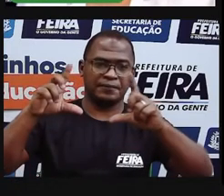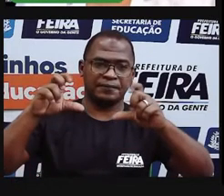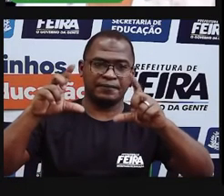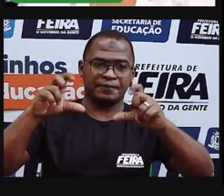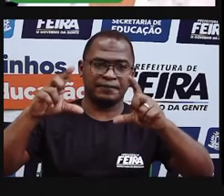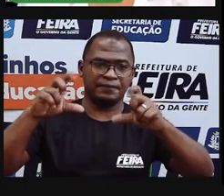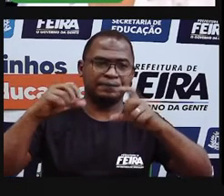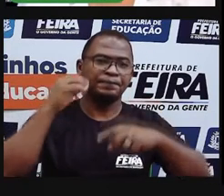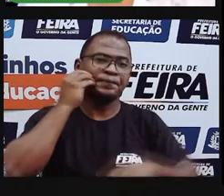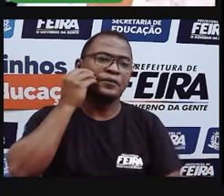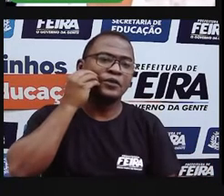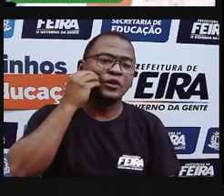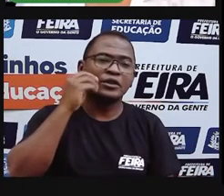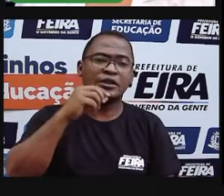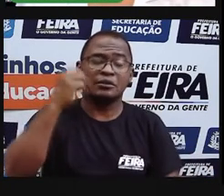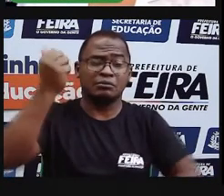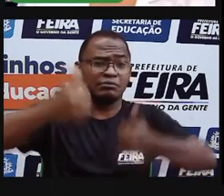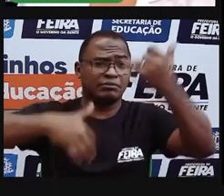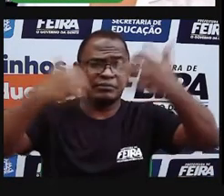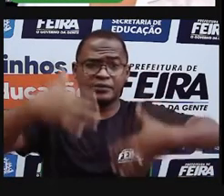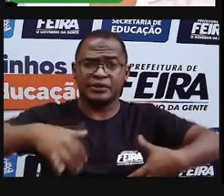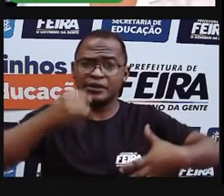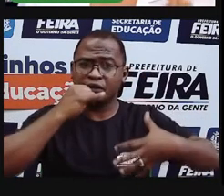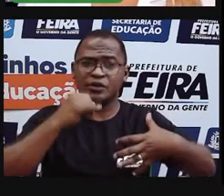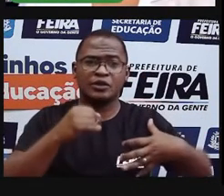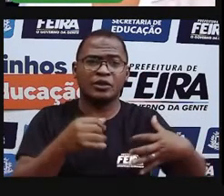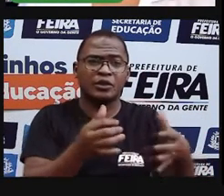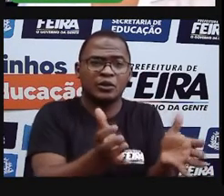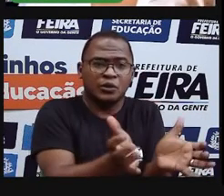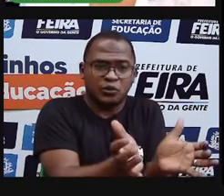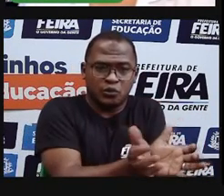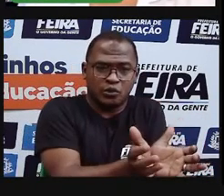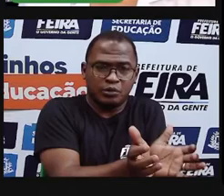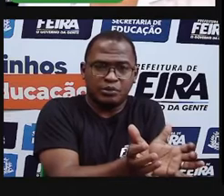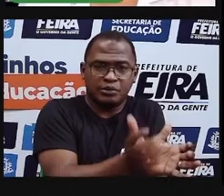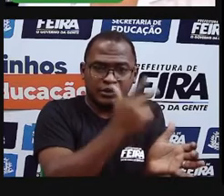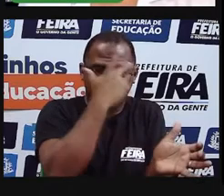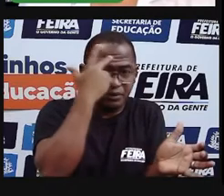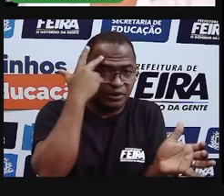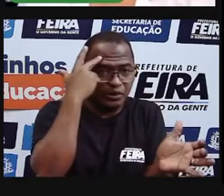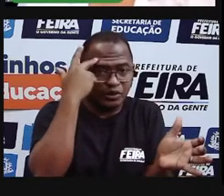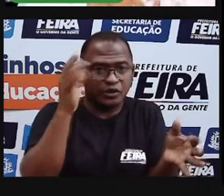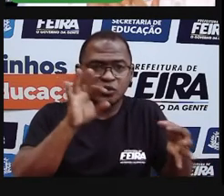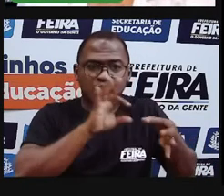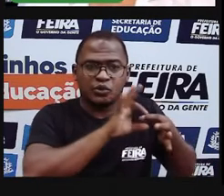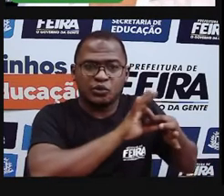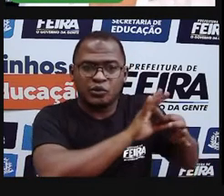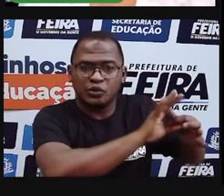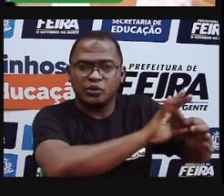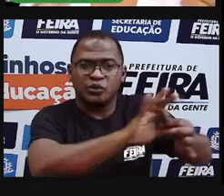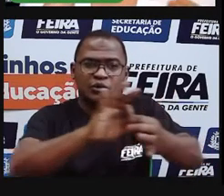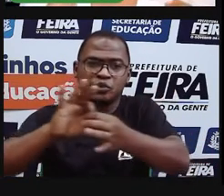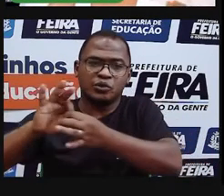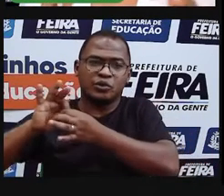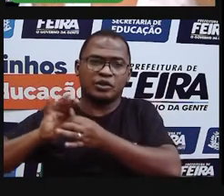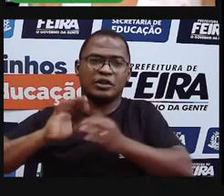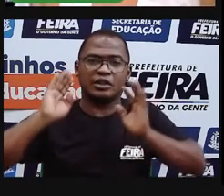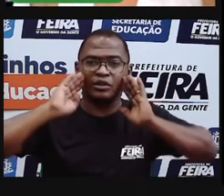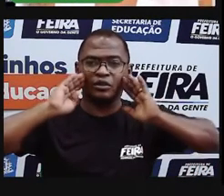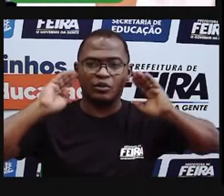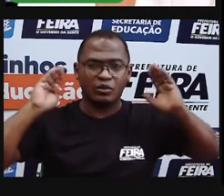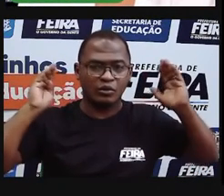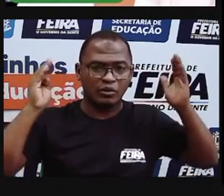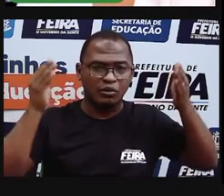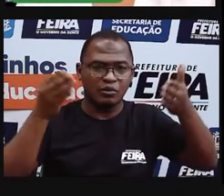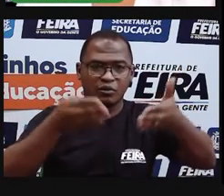sobre o que é comunidade, né? Um grupo de pessoas unidas em um propósito. Um grupo de pessoas que se